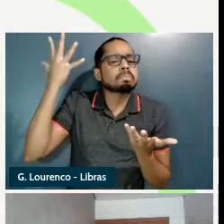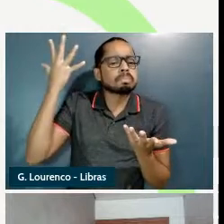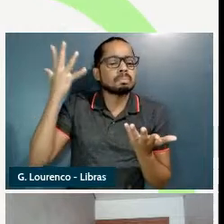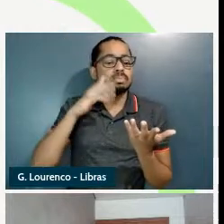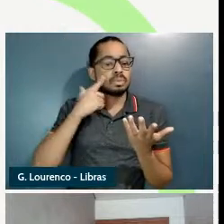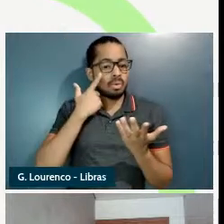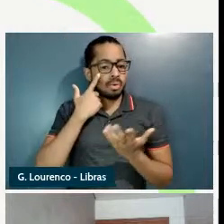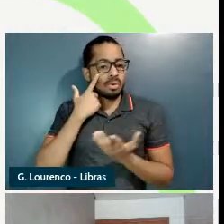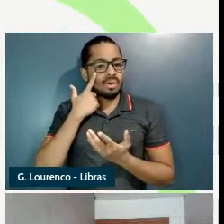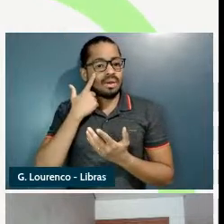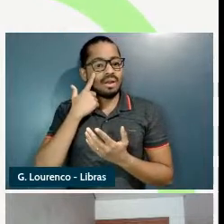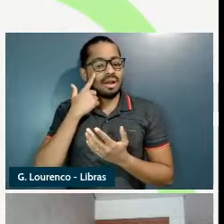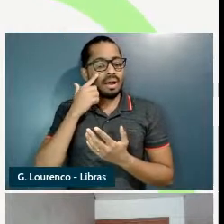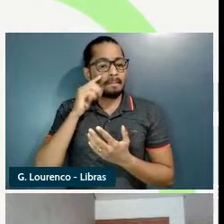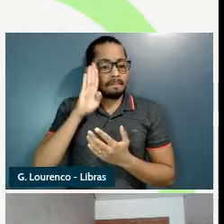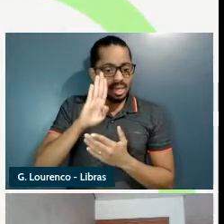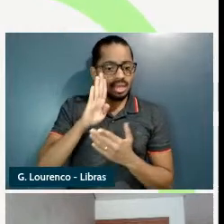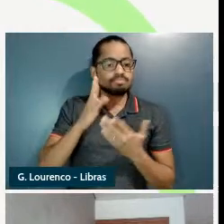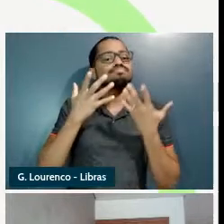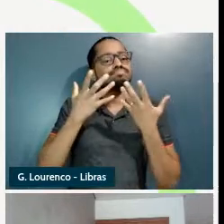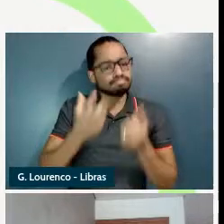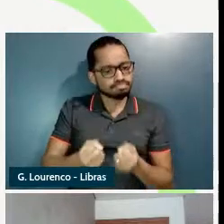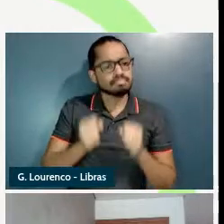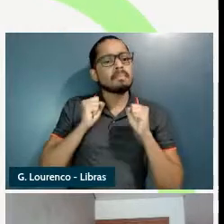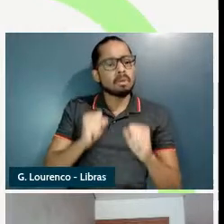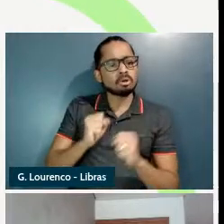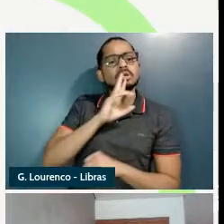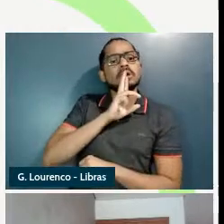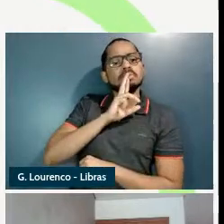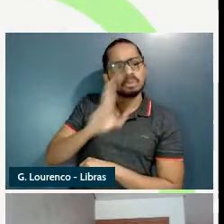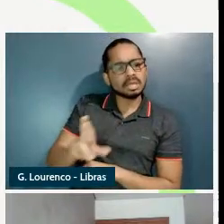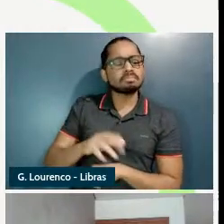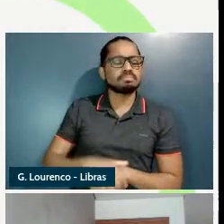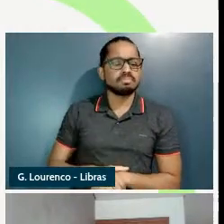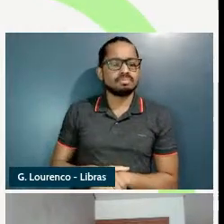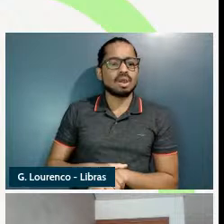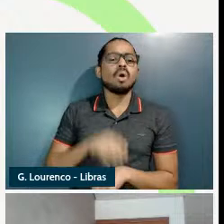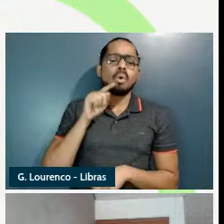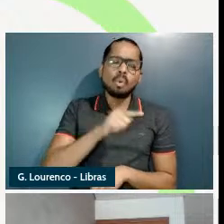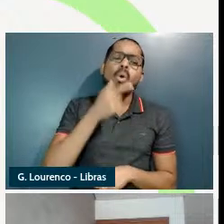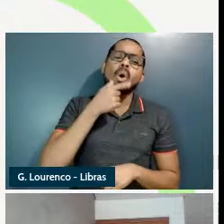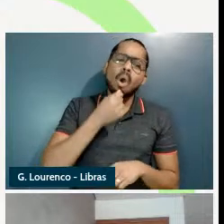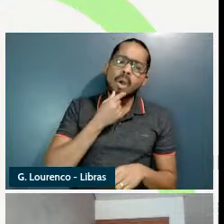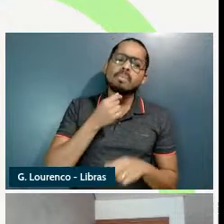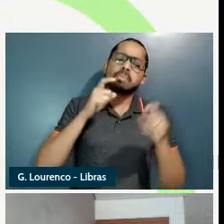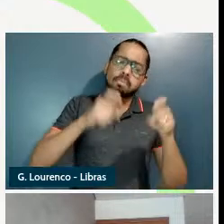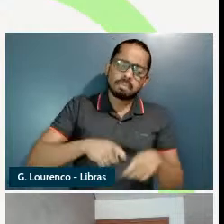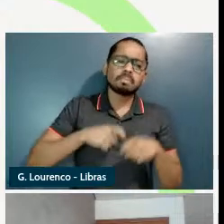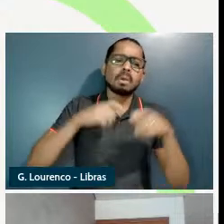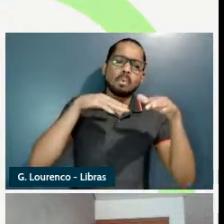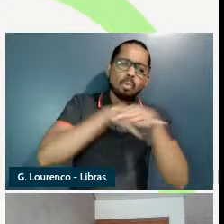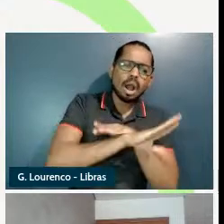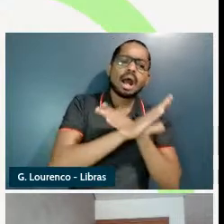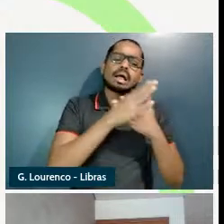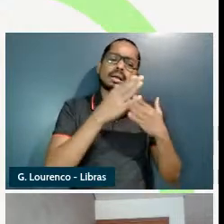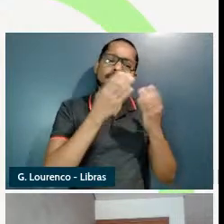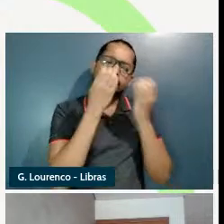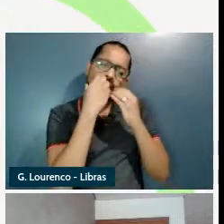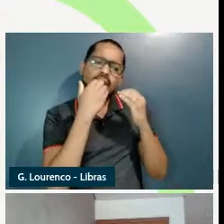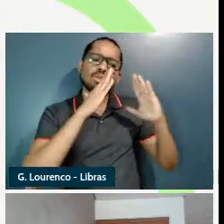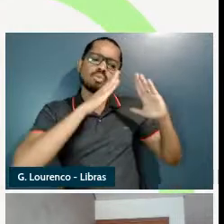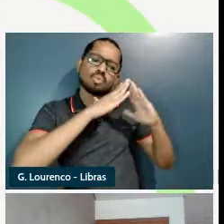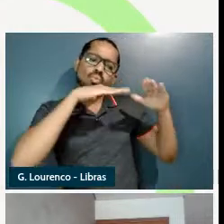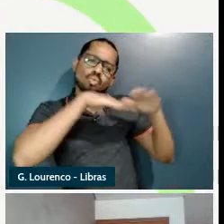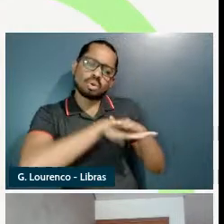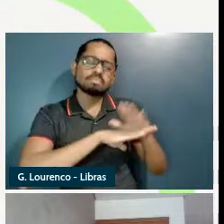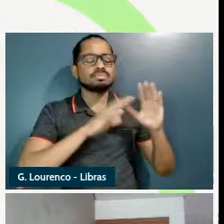armazenou 25 mil toneladas de milho no depósito é uma boa resposta para a pergunta isso acontece porque é uma sentença dinâmica